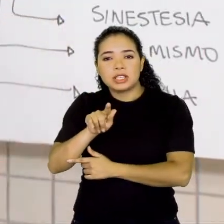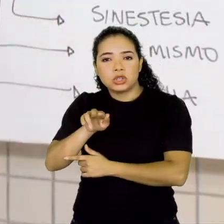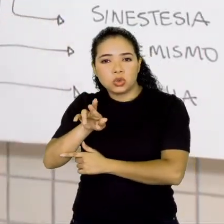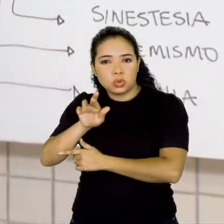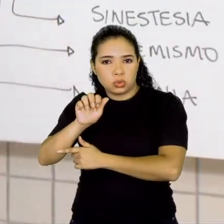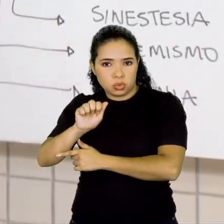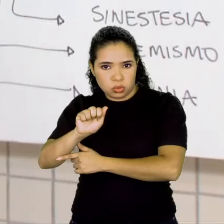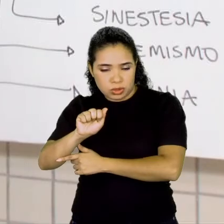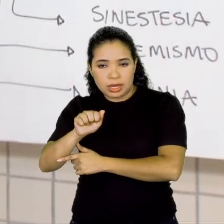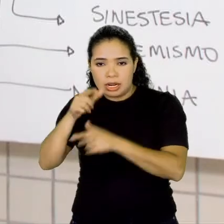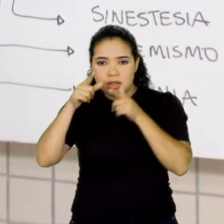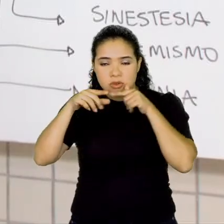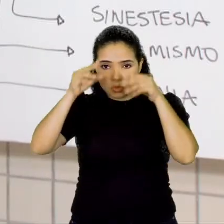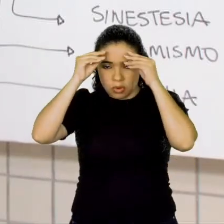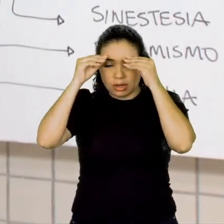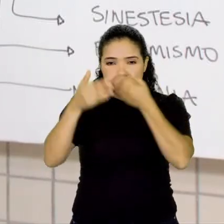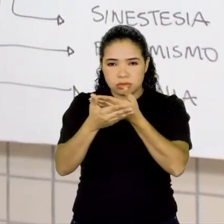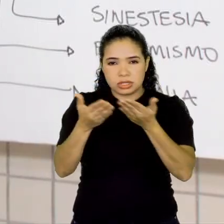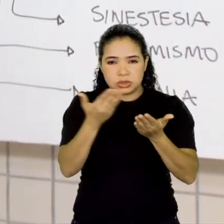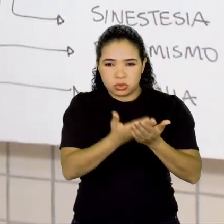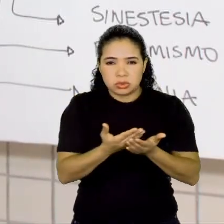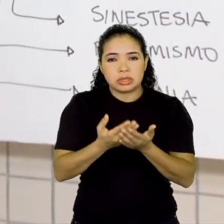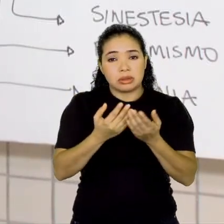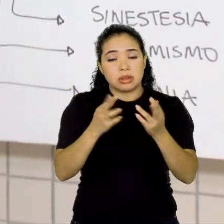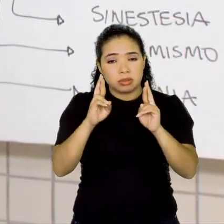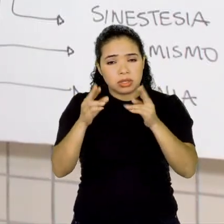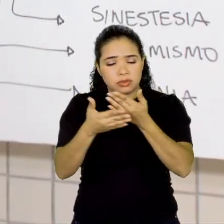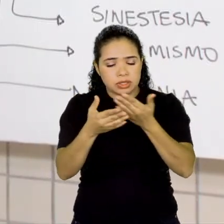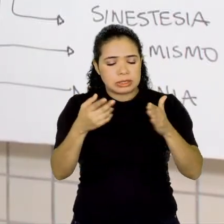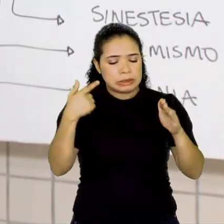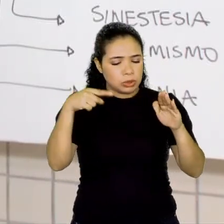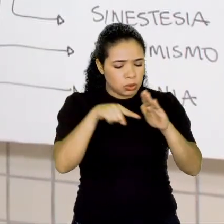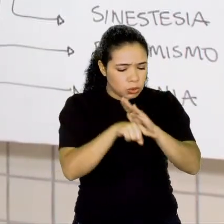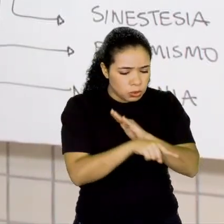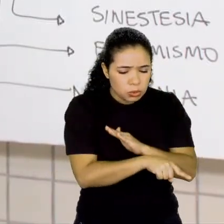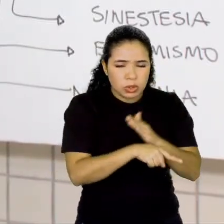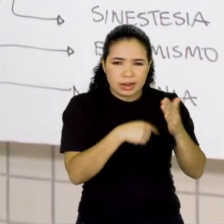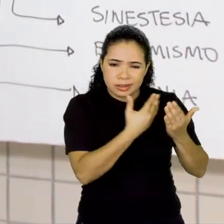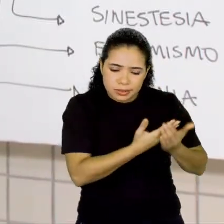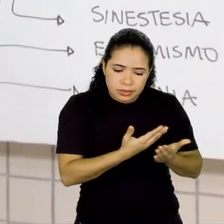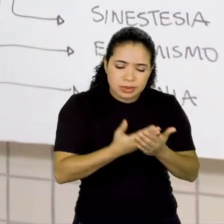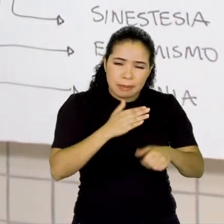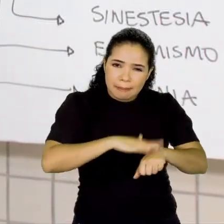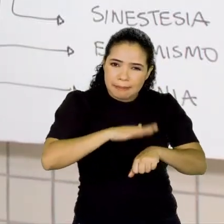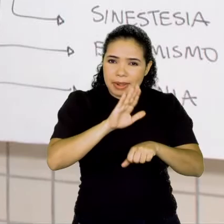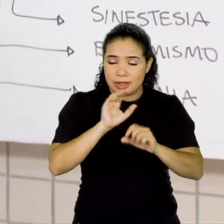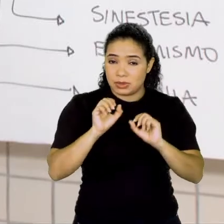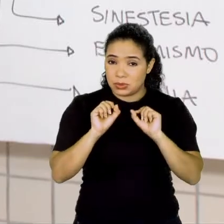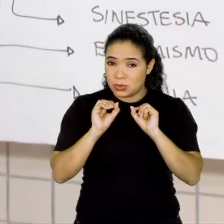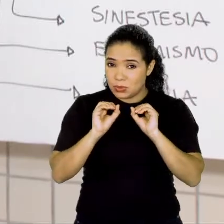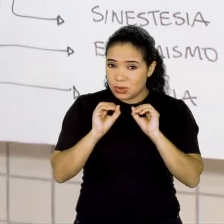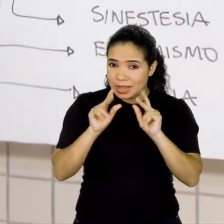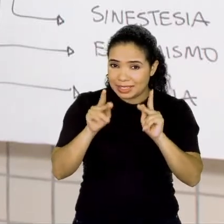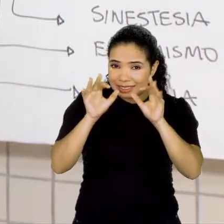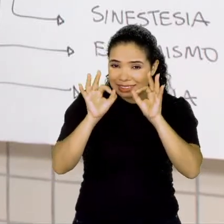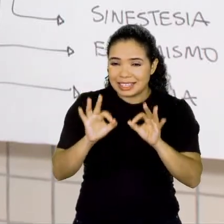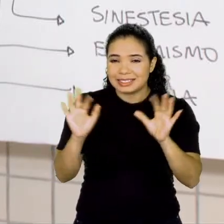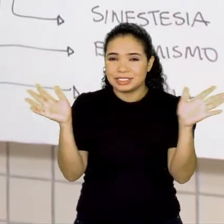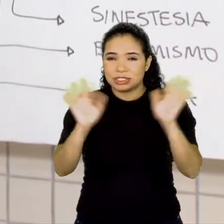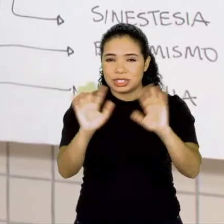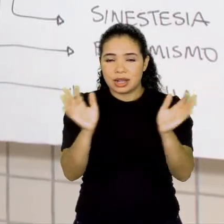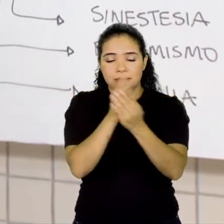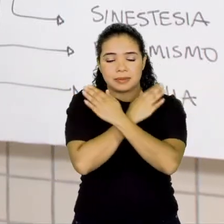que nós estudamos e eu espero que vocês aprofundem mais ainda o estudo sobre figuras de linguagem. Certo? Tchau,